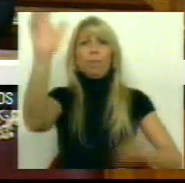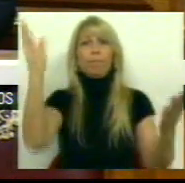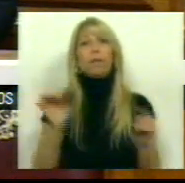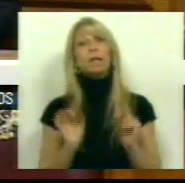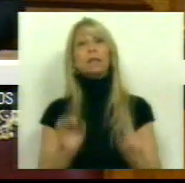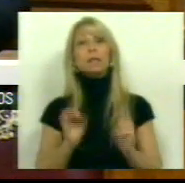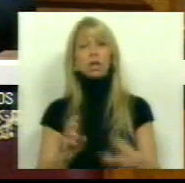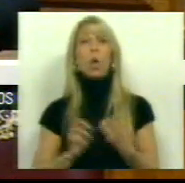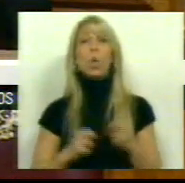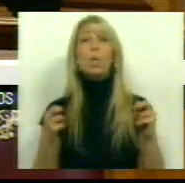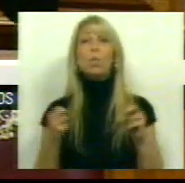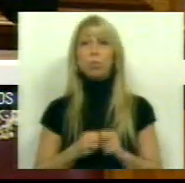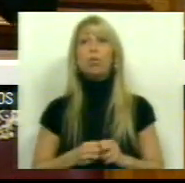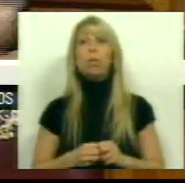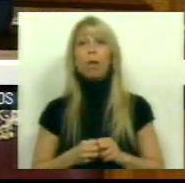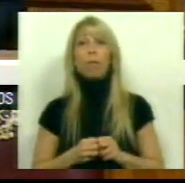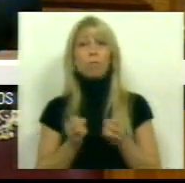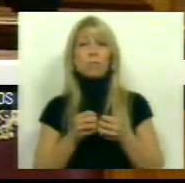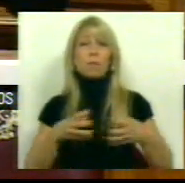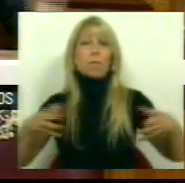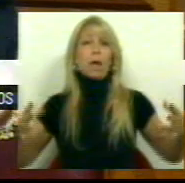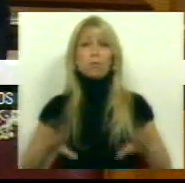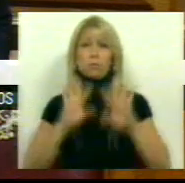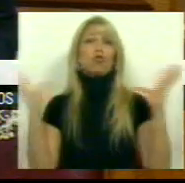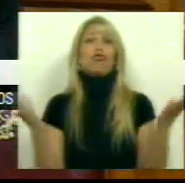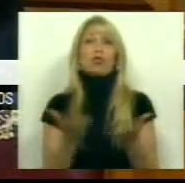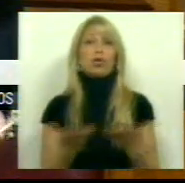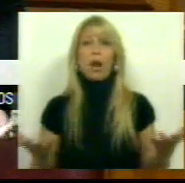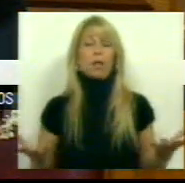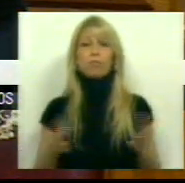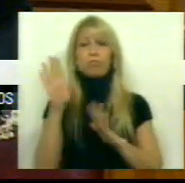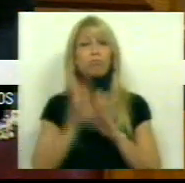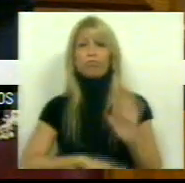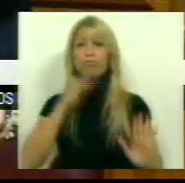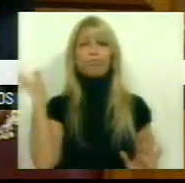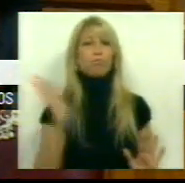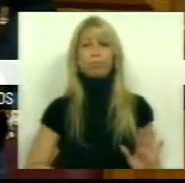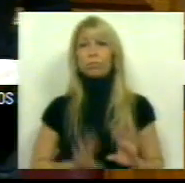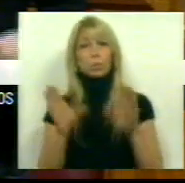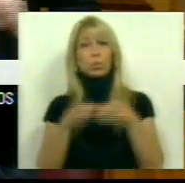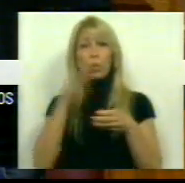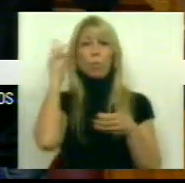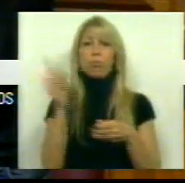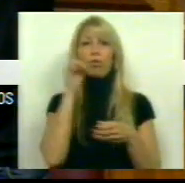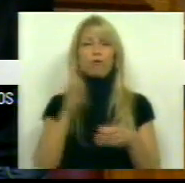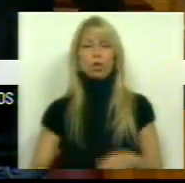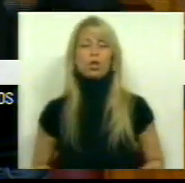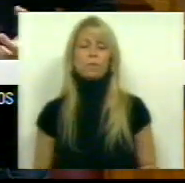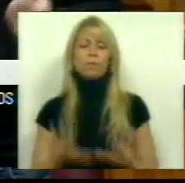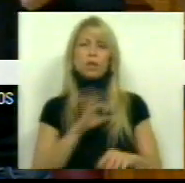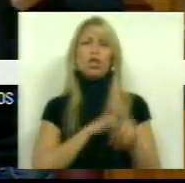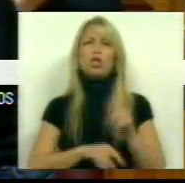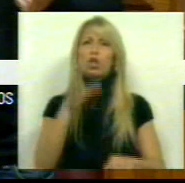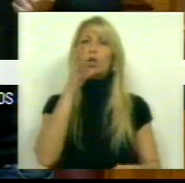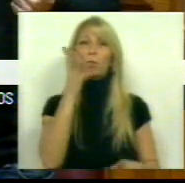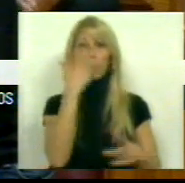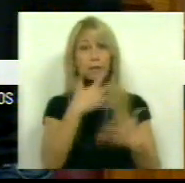proliferação e da generalização da precariedade entre o corpo docente. Mas, Srs. Deputados, se